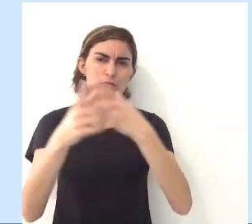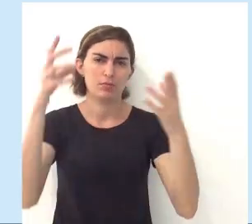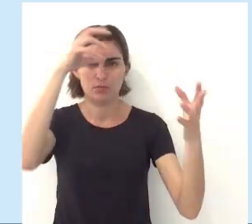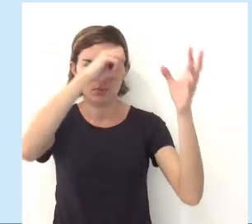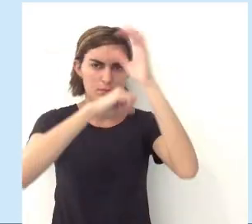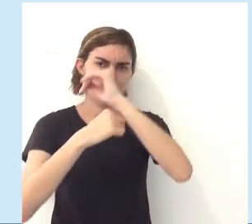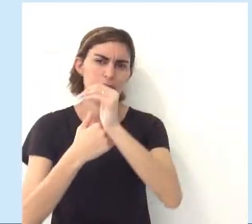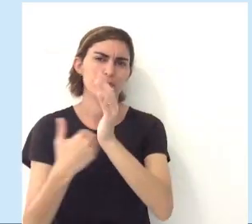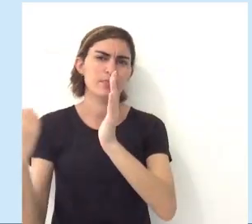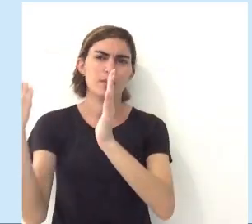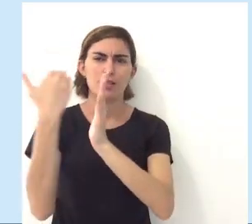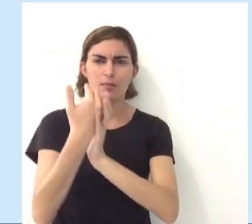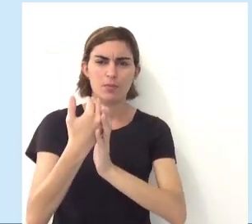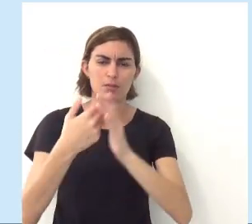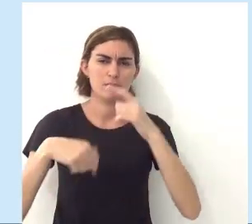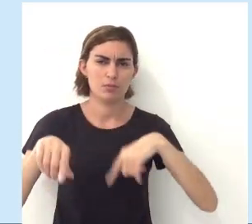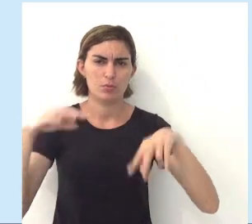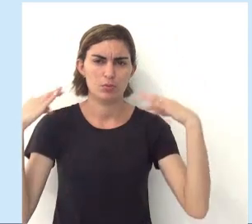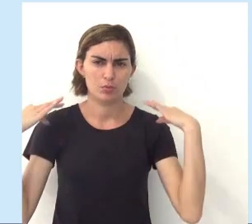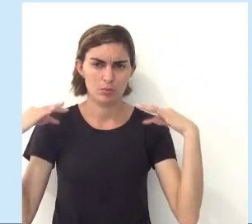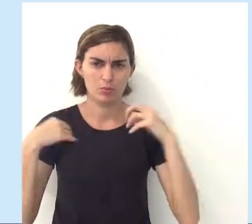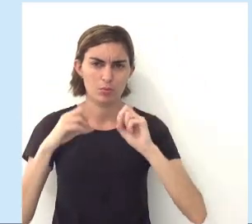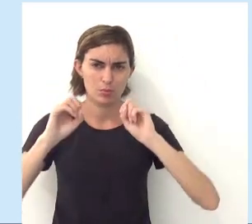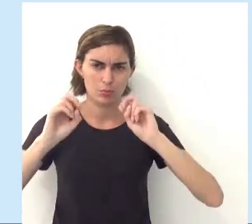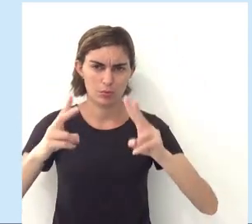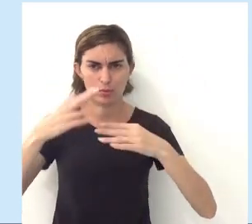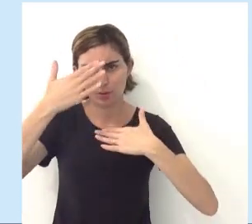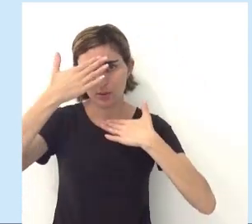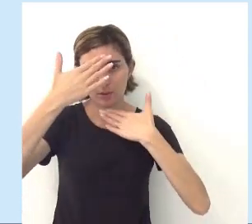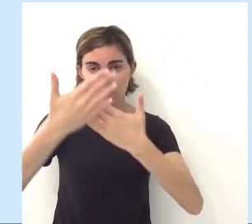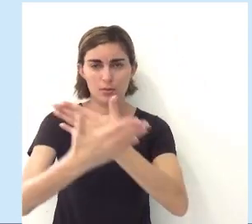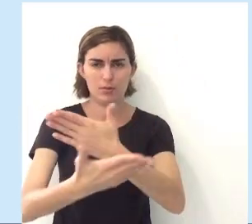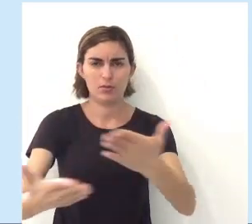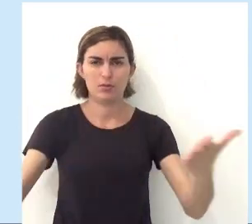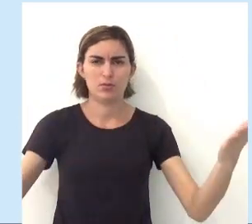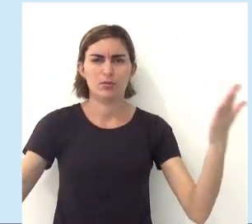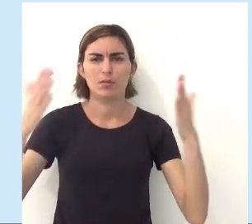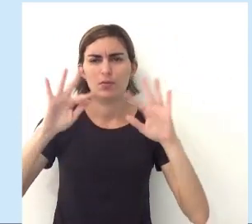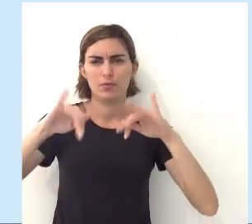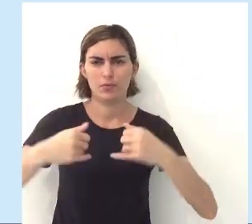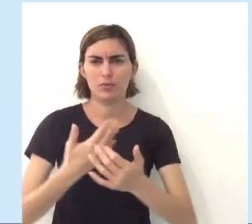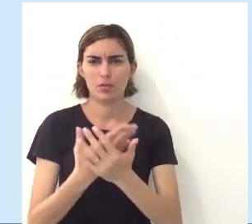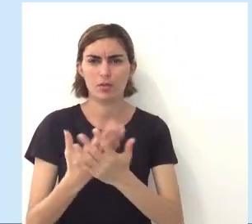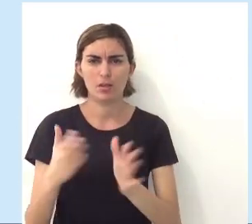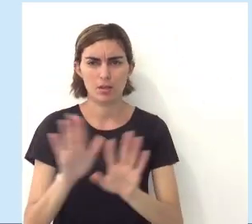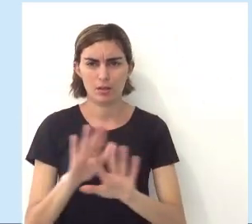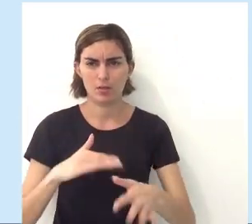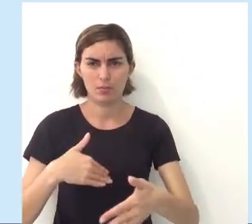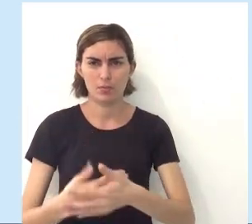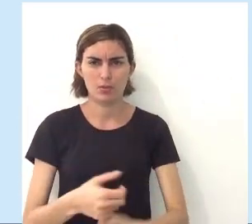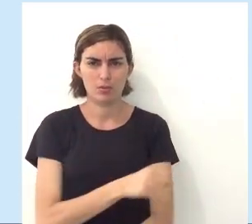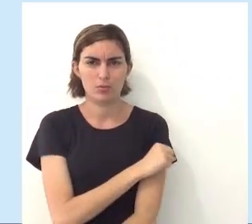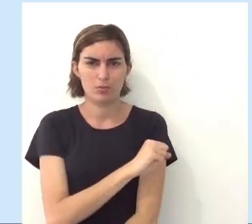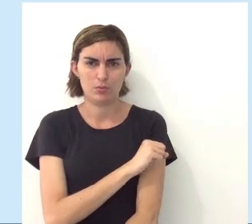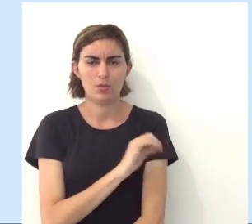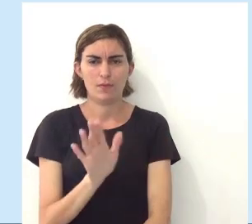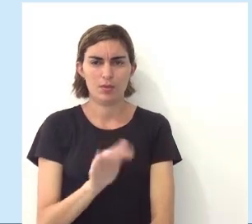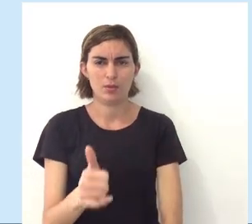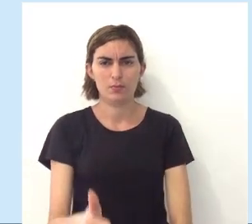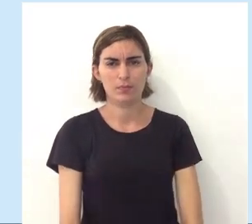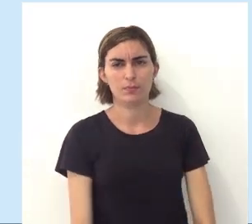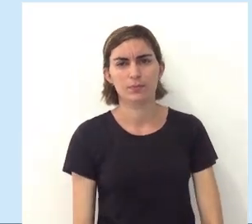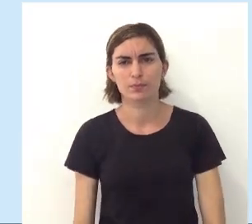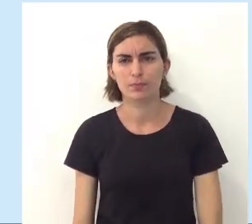também podem aprender um pouco mais sobre o turismo. Ok? Agradeço a vocês que assistiram até o final da aula e até o próximo oitavo